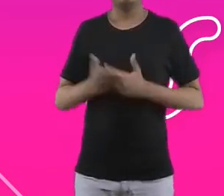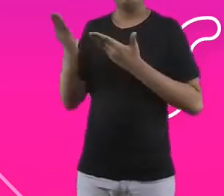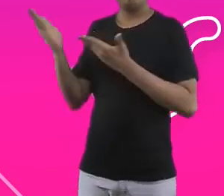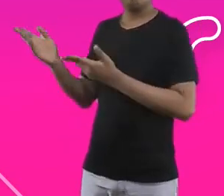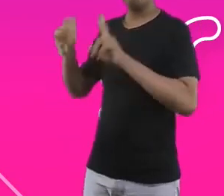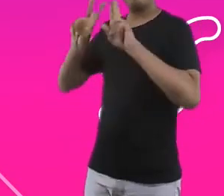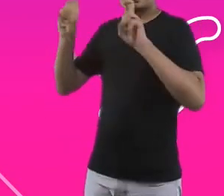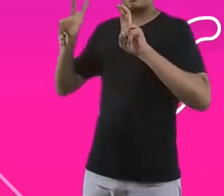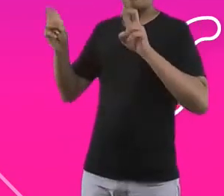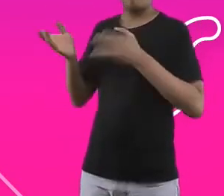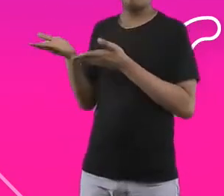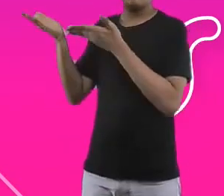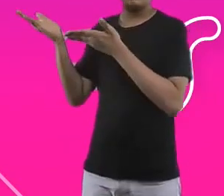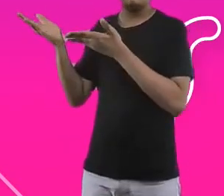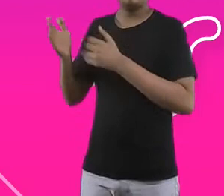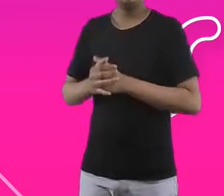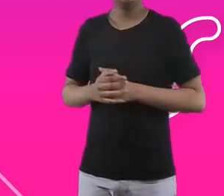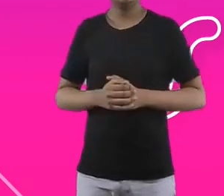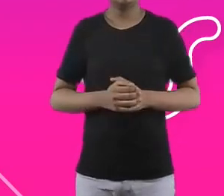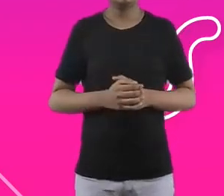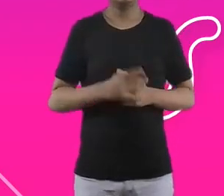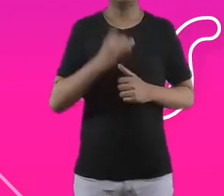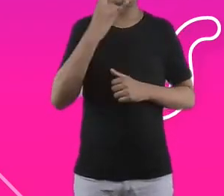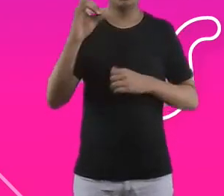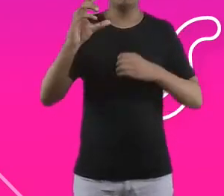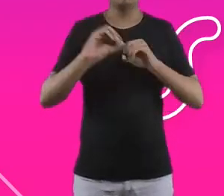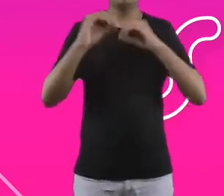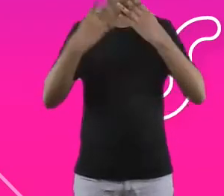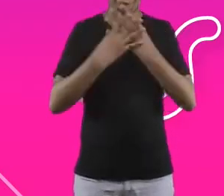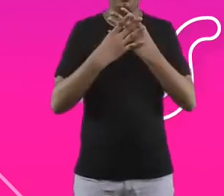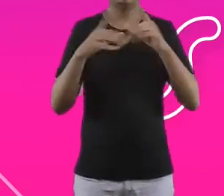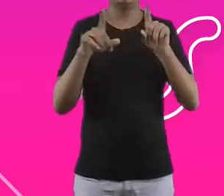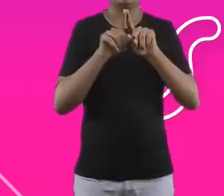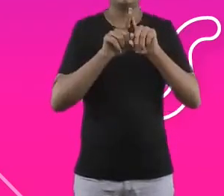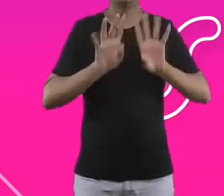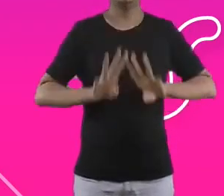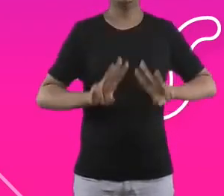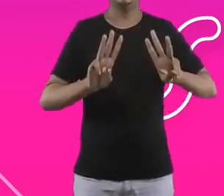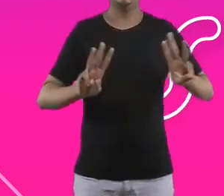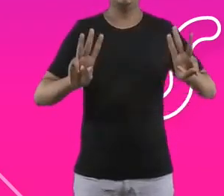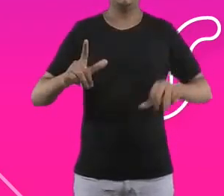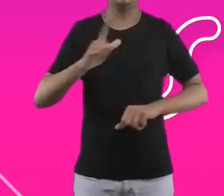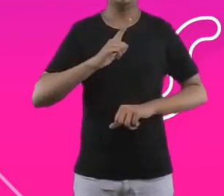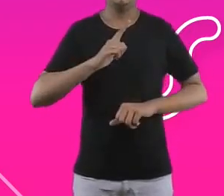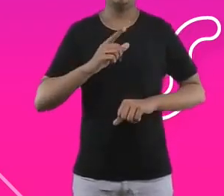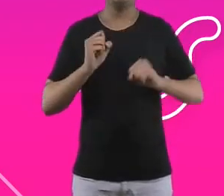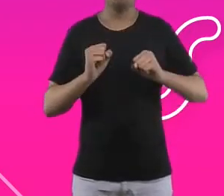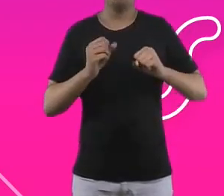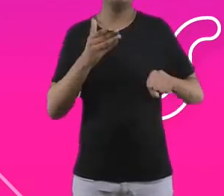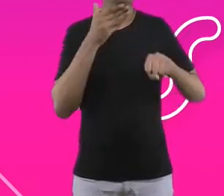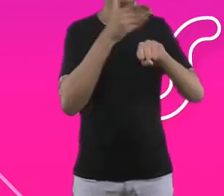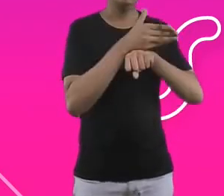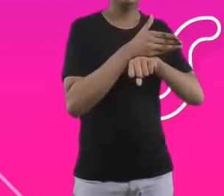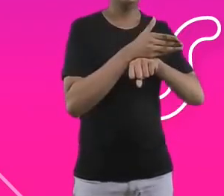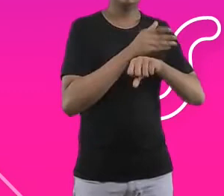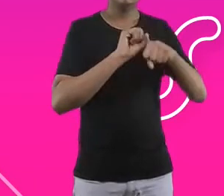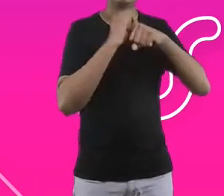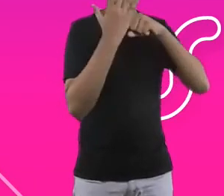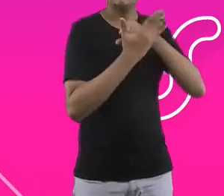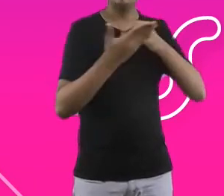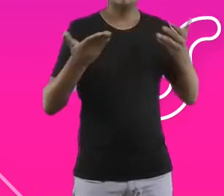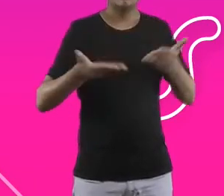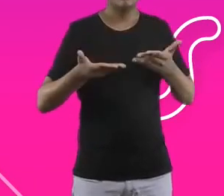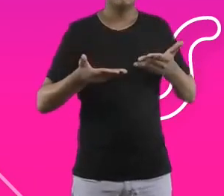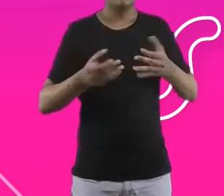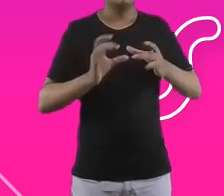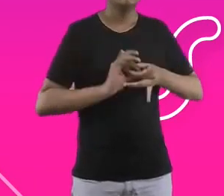final do último slide o site, para que vocês possam acessar. Então, em função da pandemia, a gente liberou o conteúdo para todas as organizações